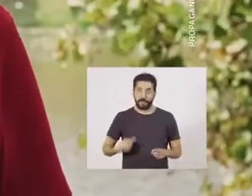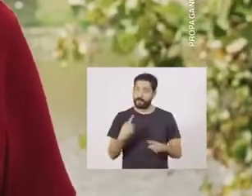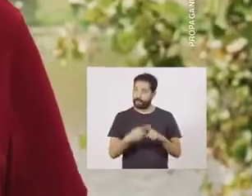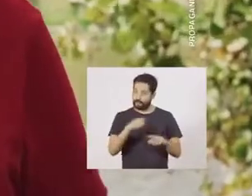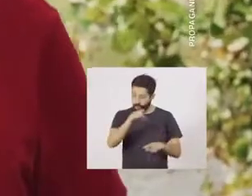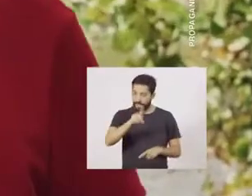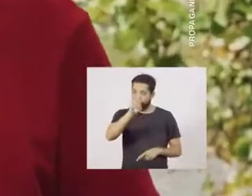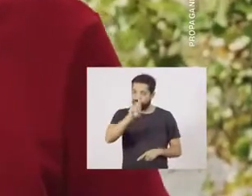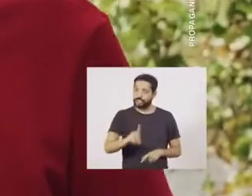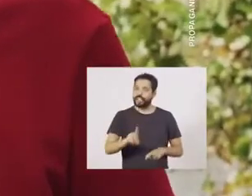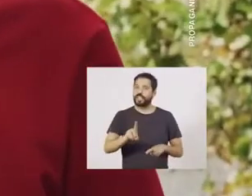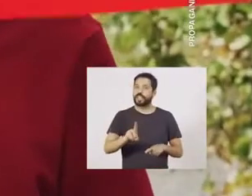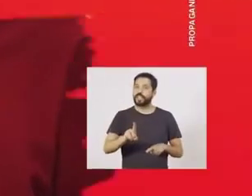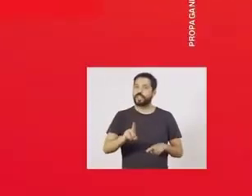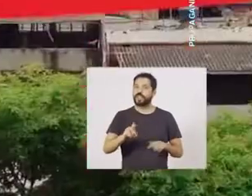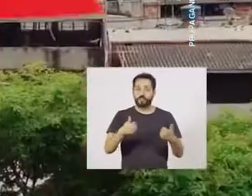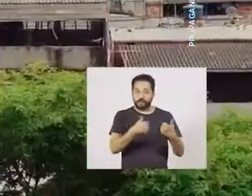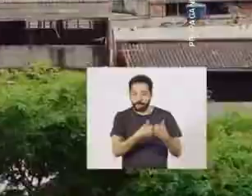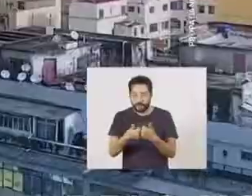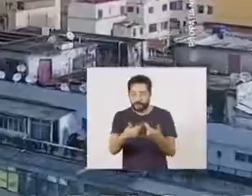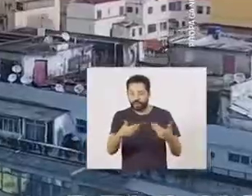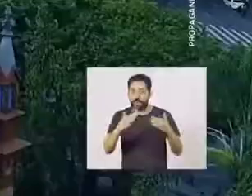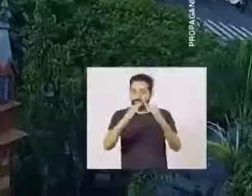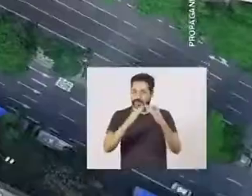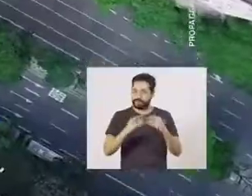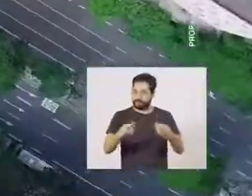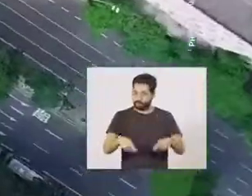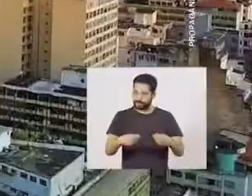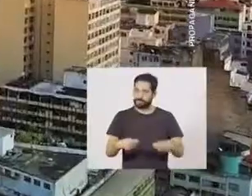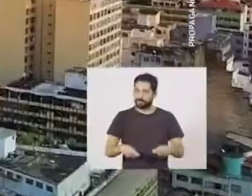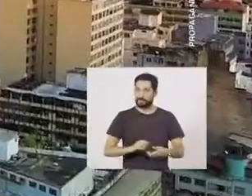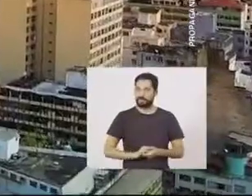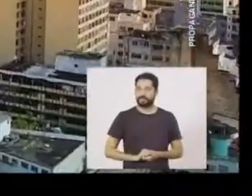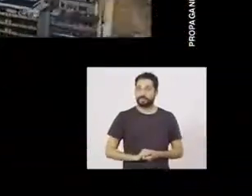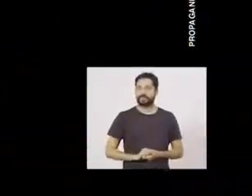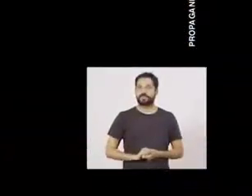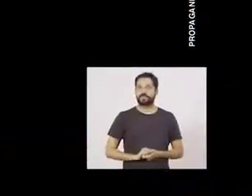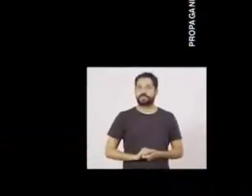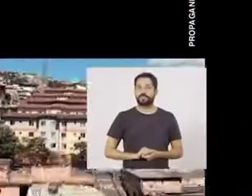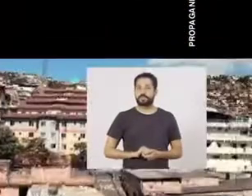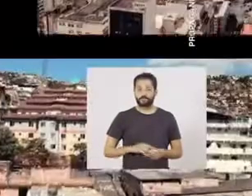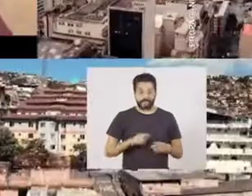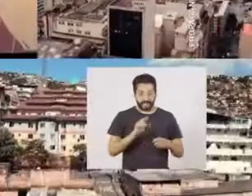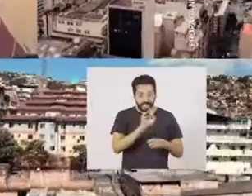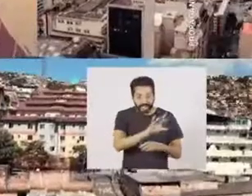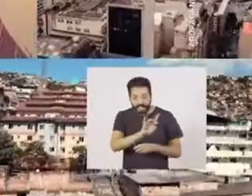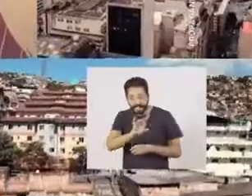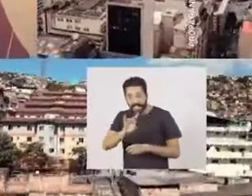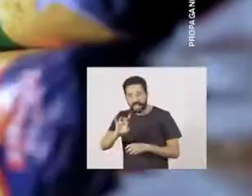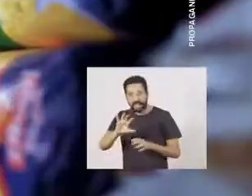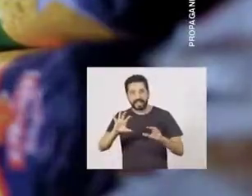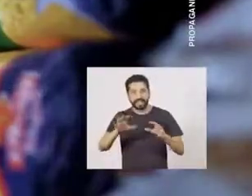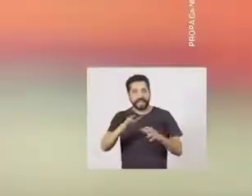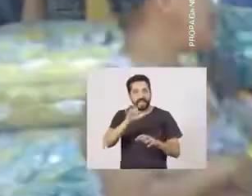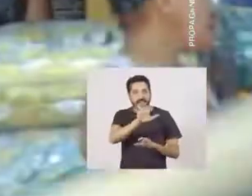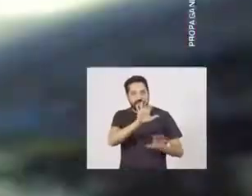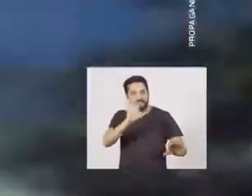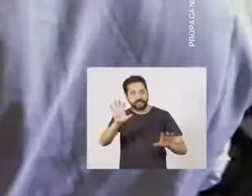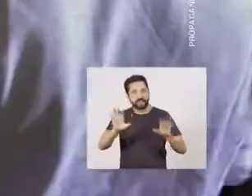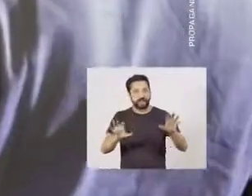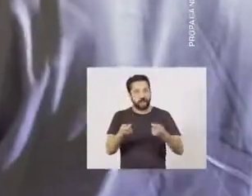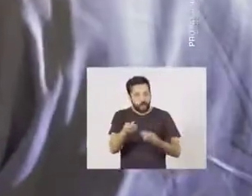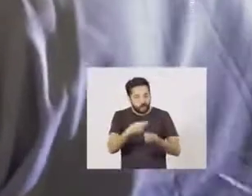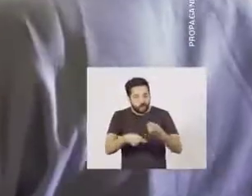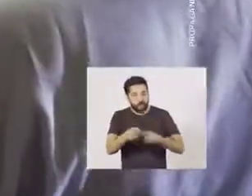precisa perto da sua casa. Nós temos que fazer em cada regional dessa cidade uma economia popular,